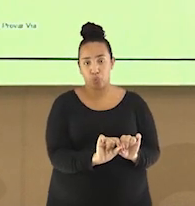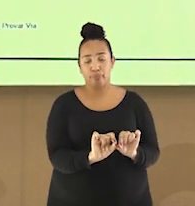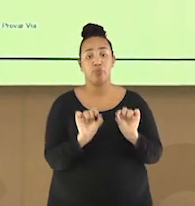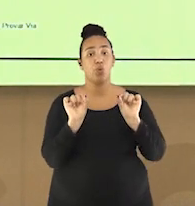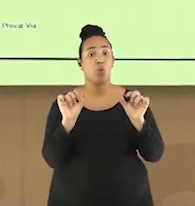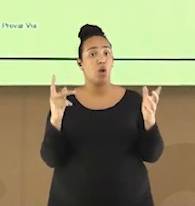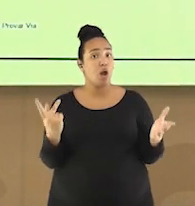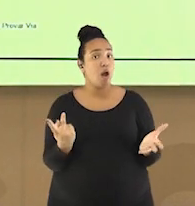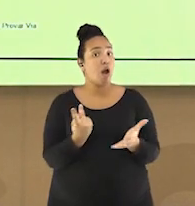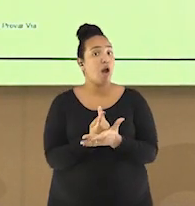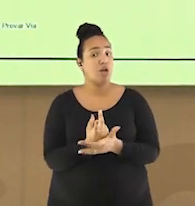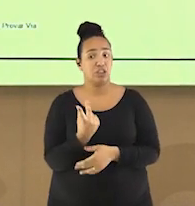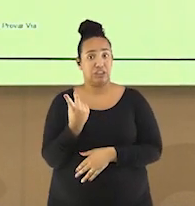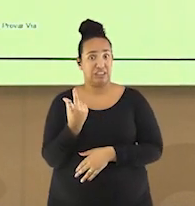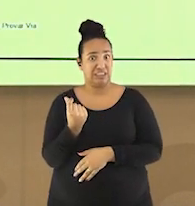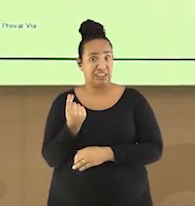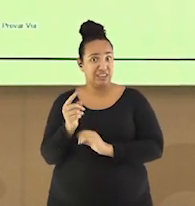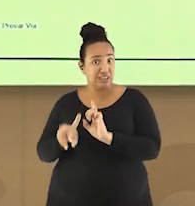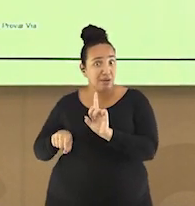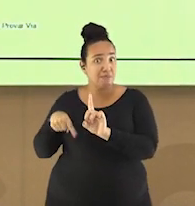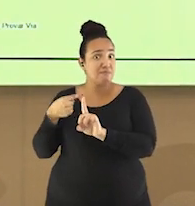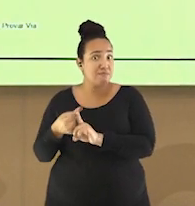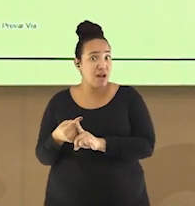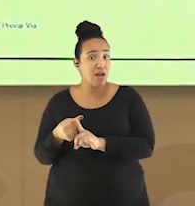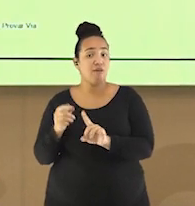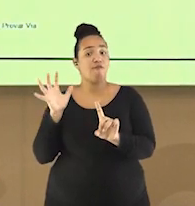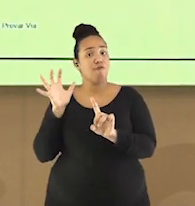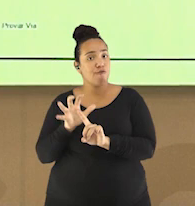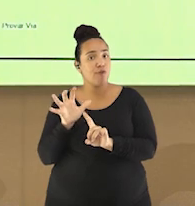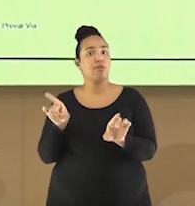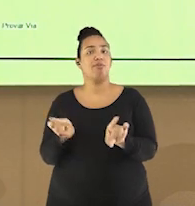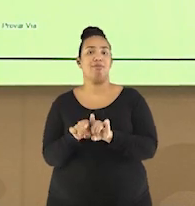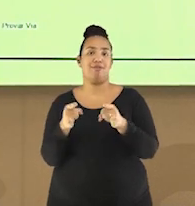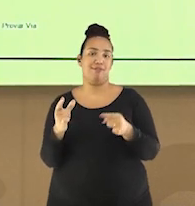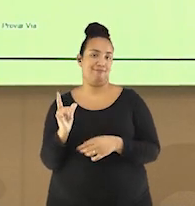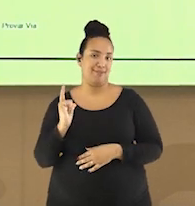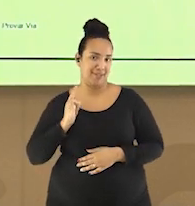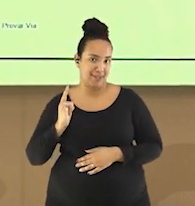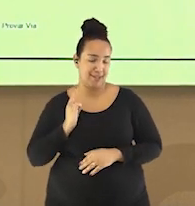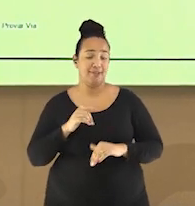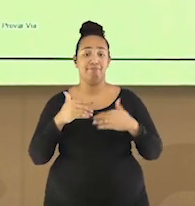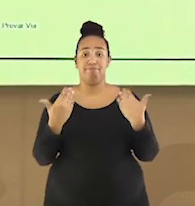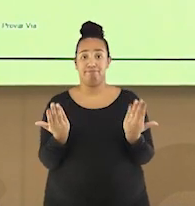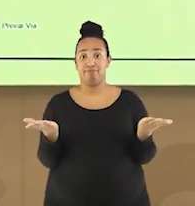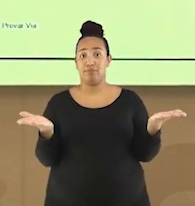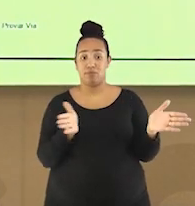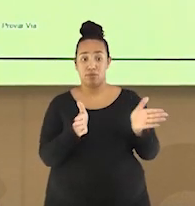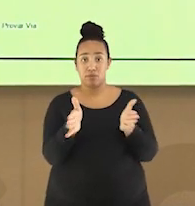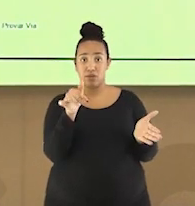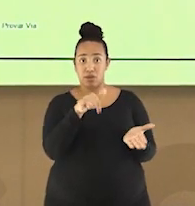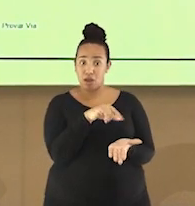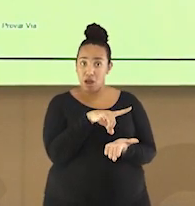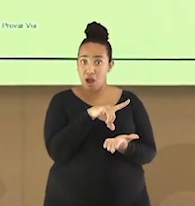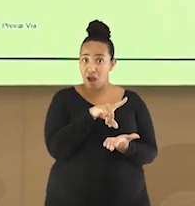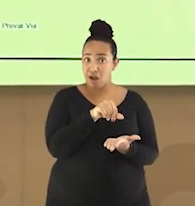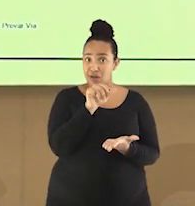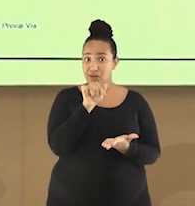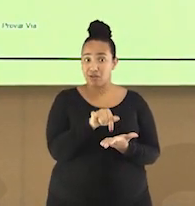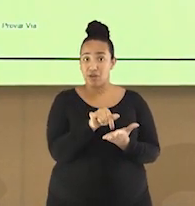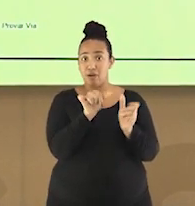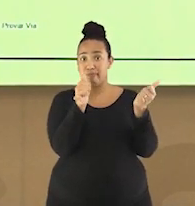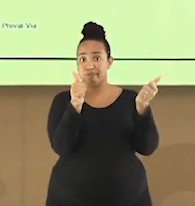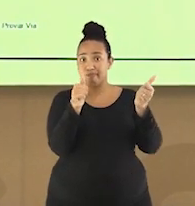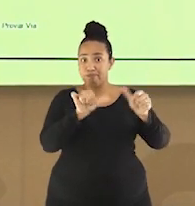a margem de lucros também sofre diretamente. Nesse contexto, o capitalismo entra em crise no final do século